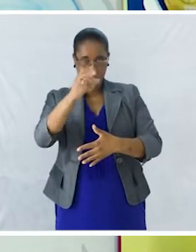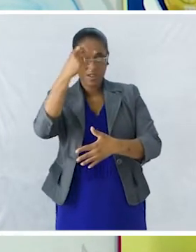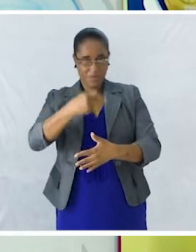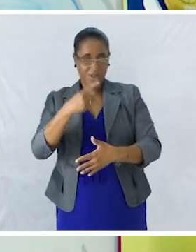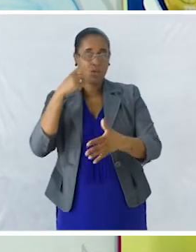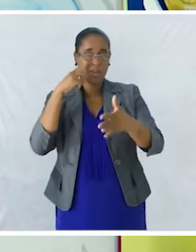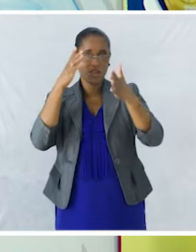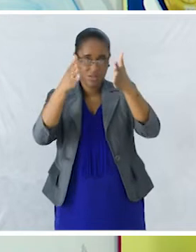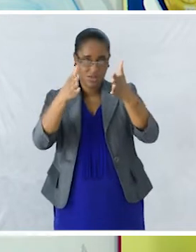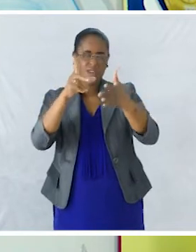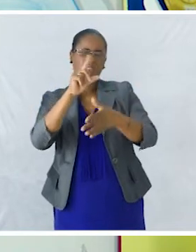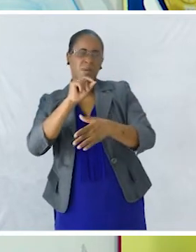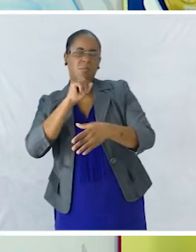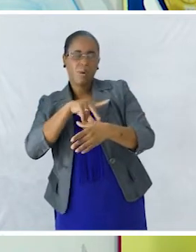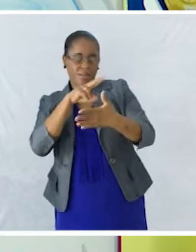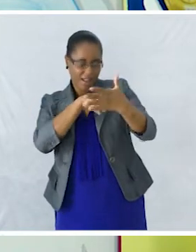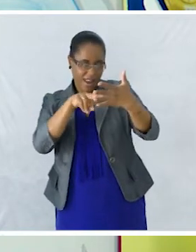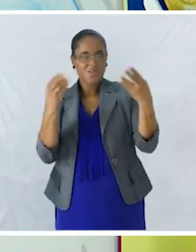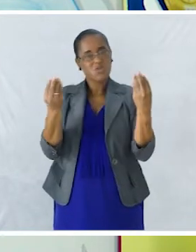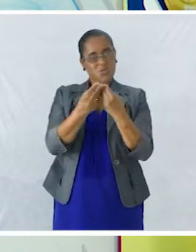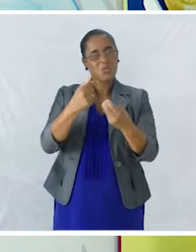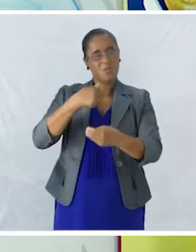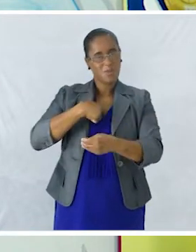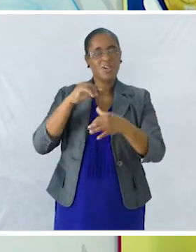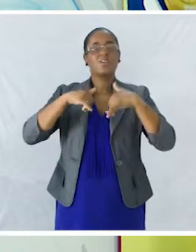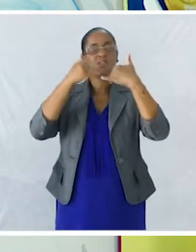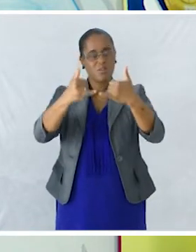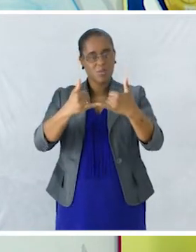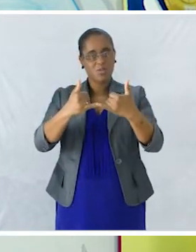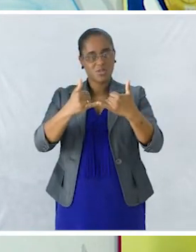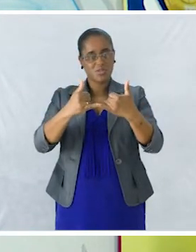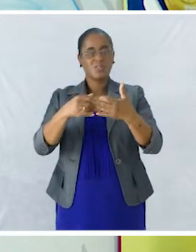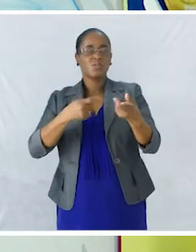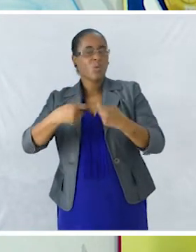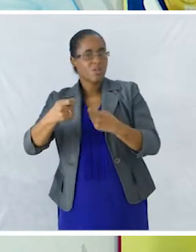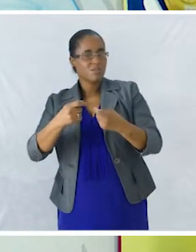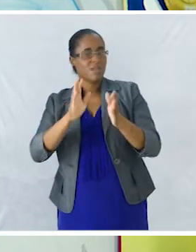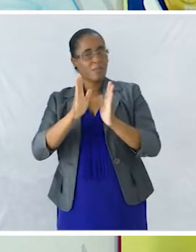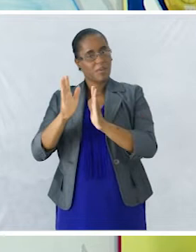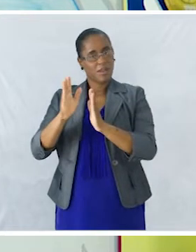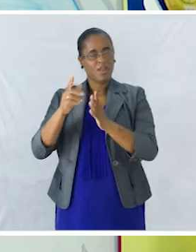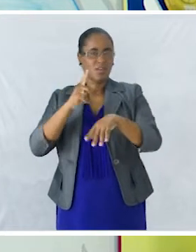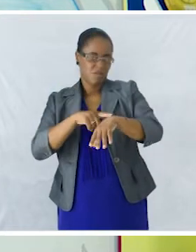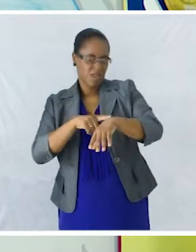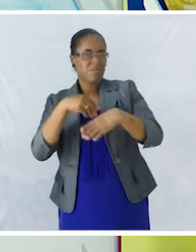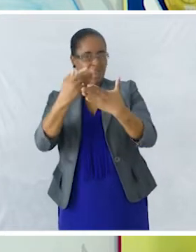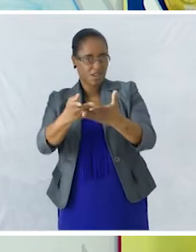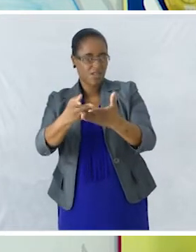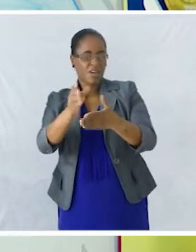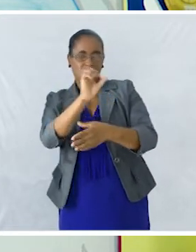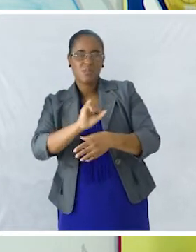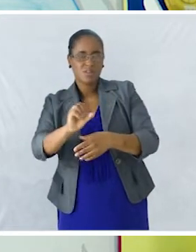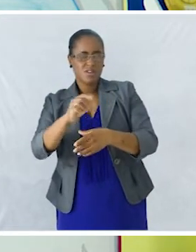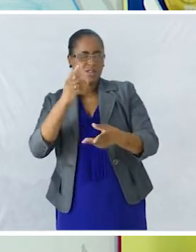Também podem ler comigo E depois nós vamos organizar Eu vou dar um tempinho Vocês organizam As ideias Só para tomar